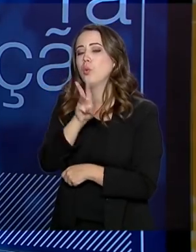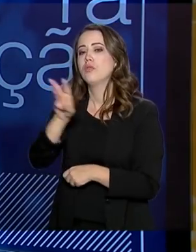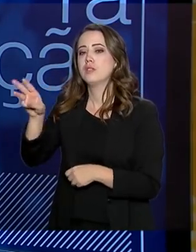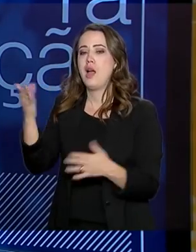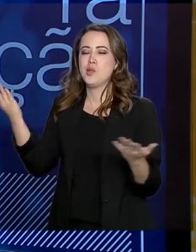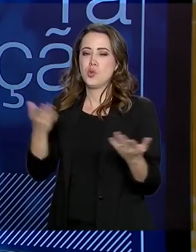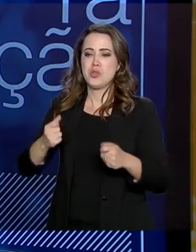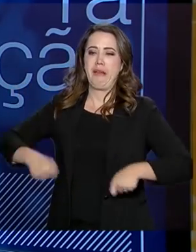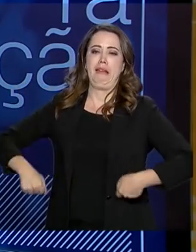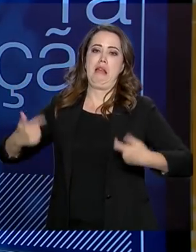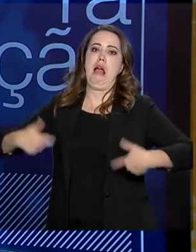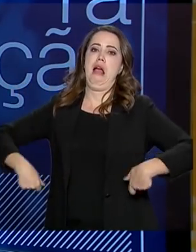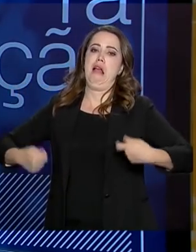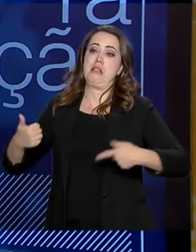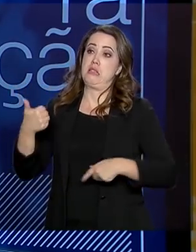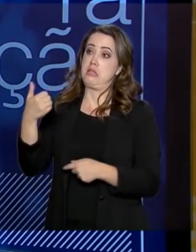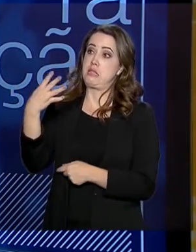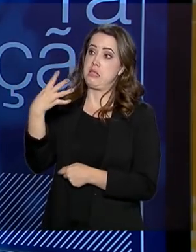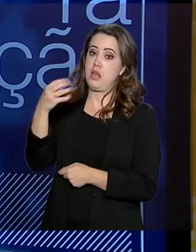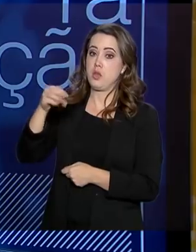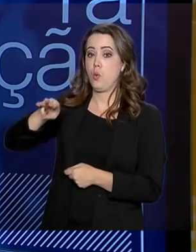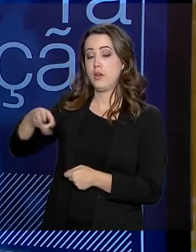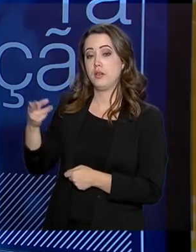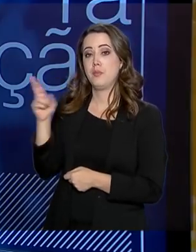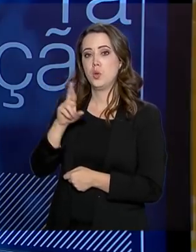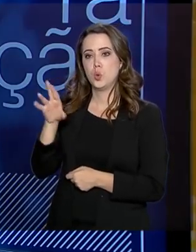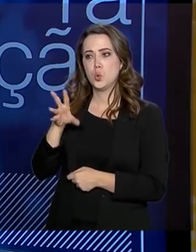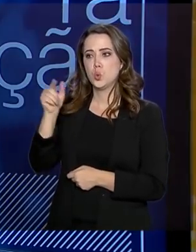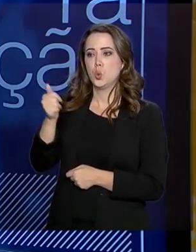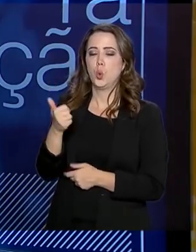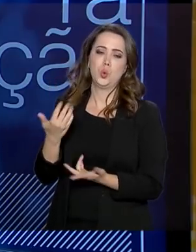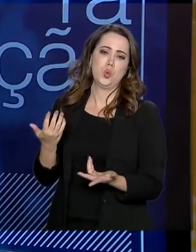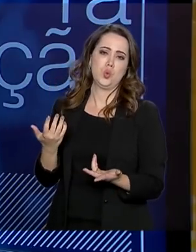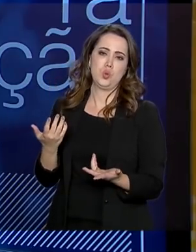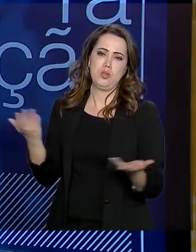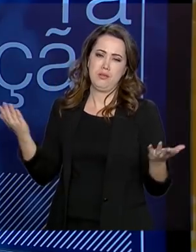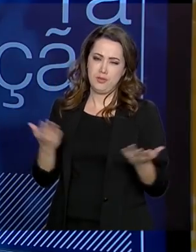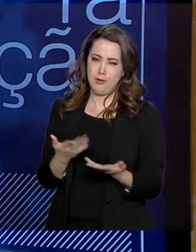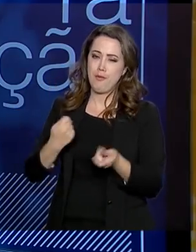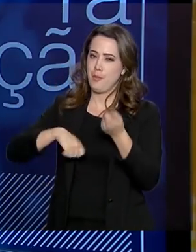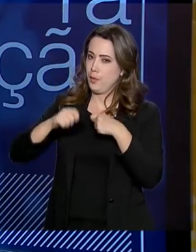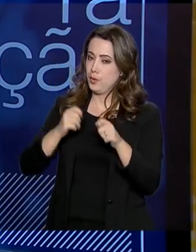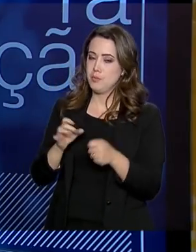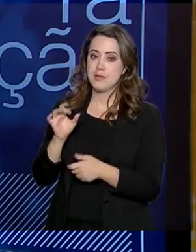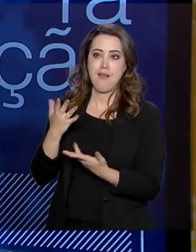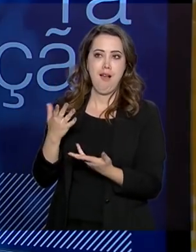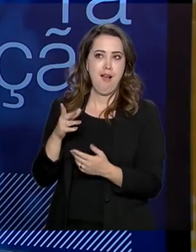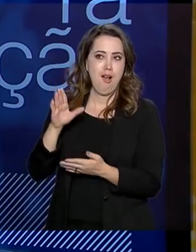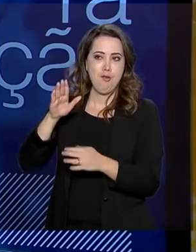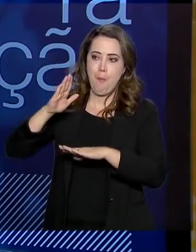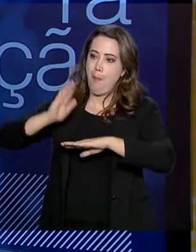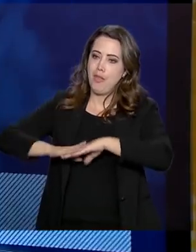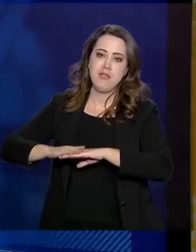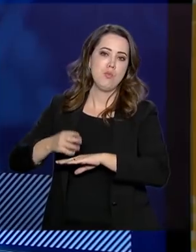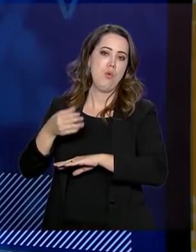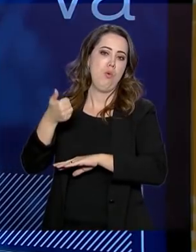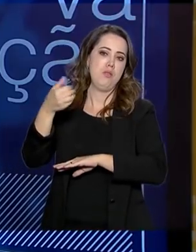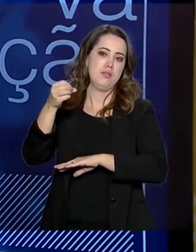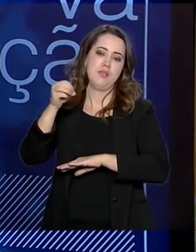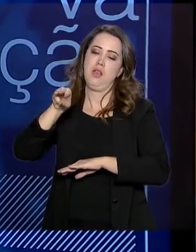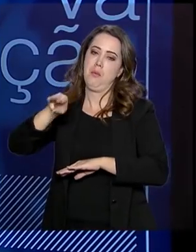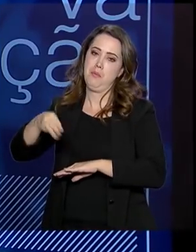gasta em torno de 140 milhões de reais com a manutenção de todos. Vamos economizar 100 milhões, no mínimo, no portal unificado.